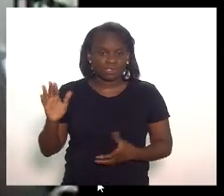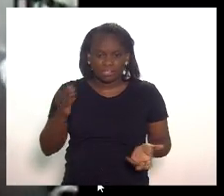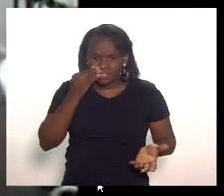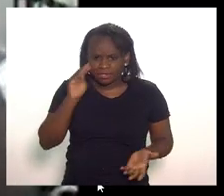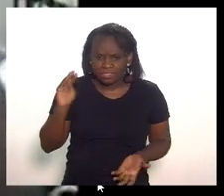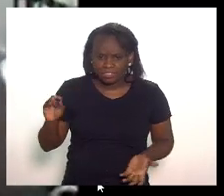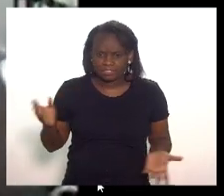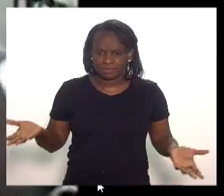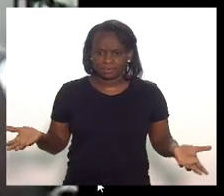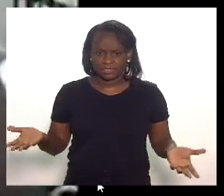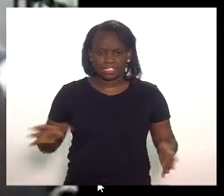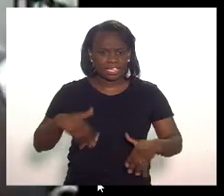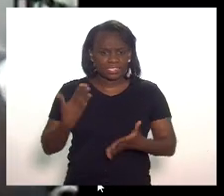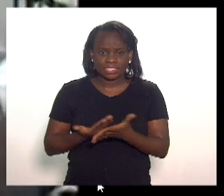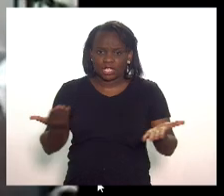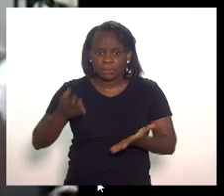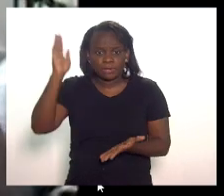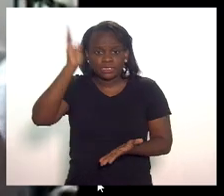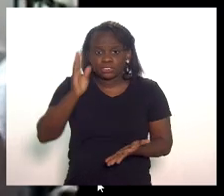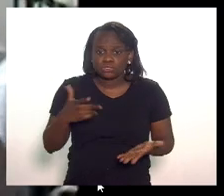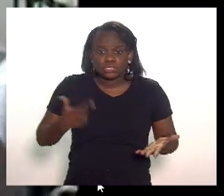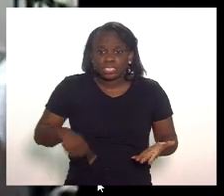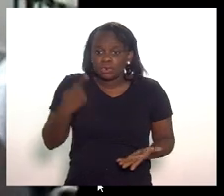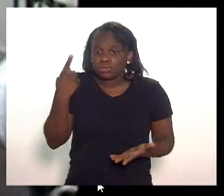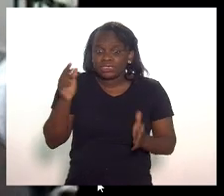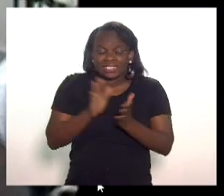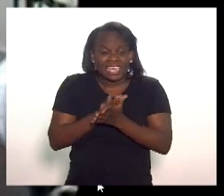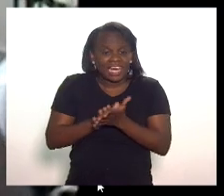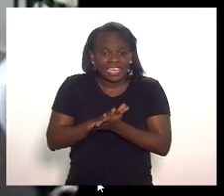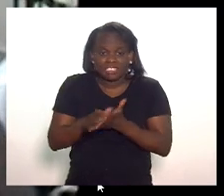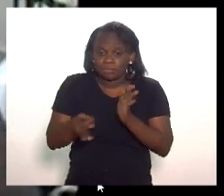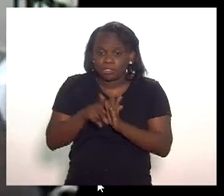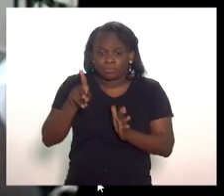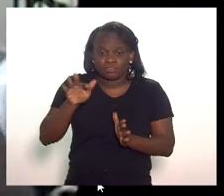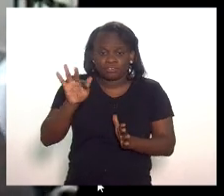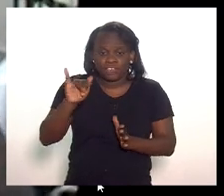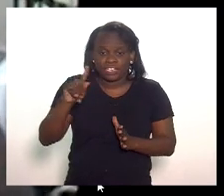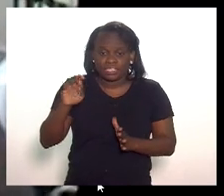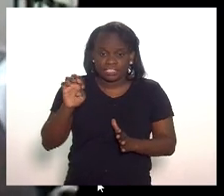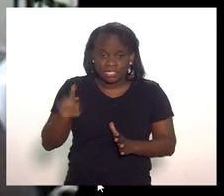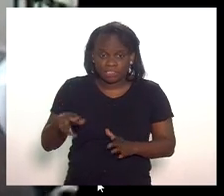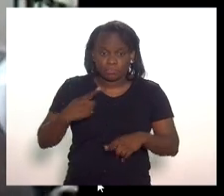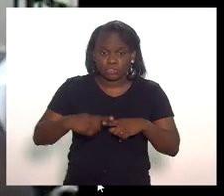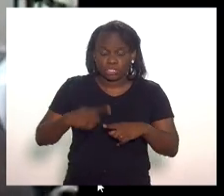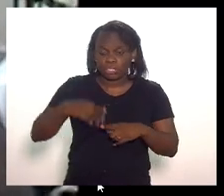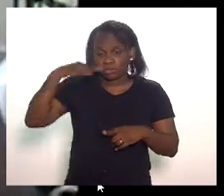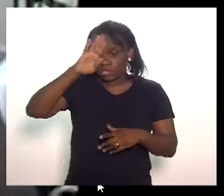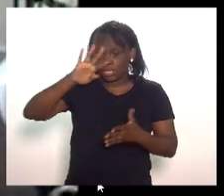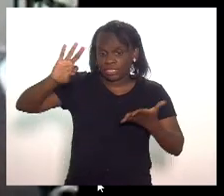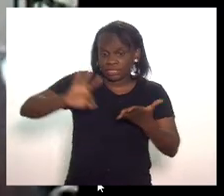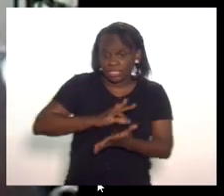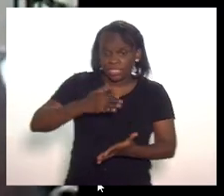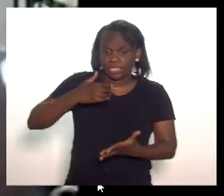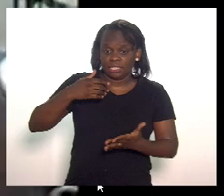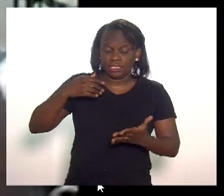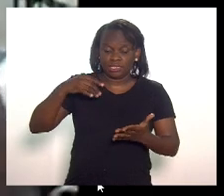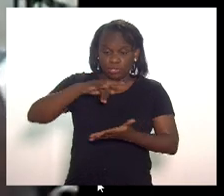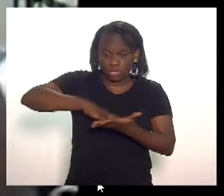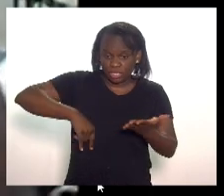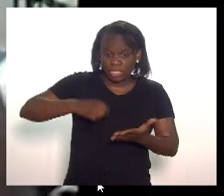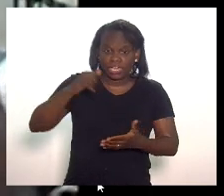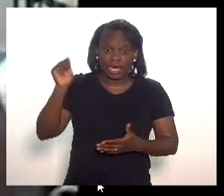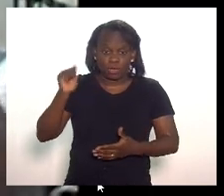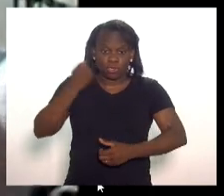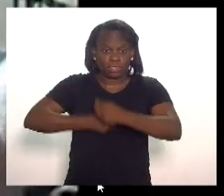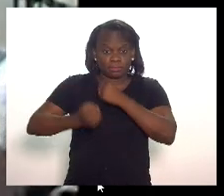desprezou até agora o Brasil não recebeu nenhuma dose da vacina da Pfizer porque o Bolsonaro deixou de assinar o contrato em dezembro em agosto